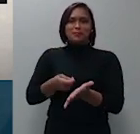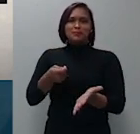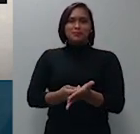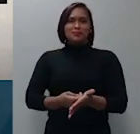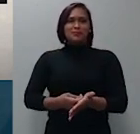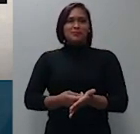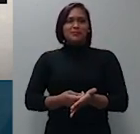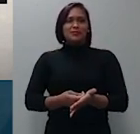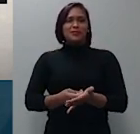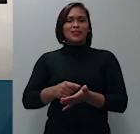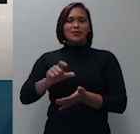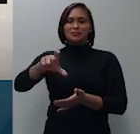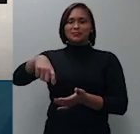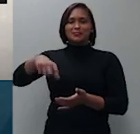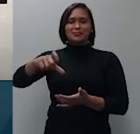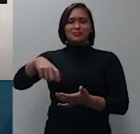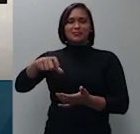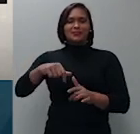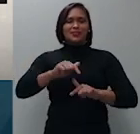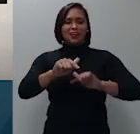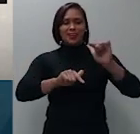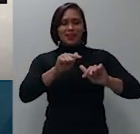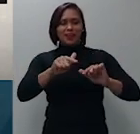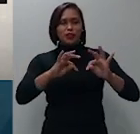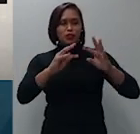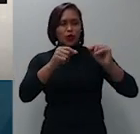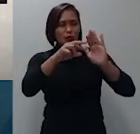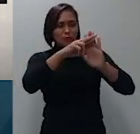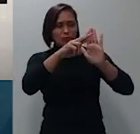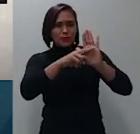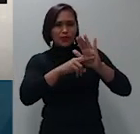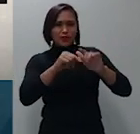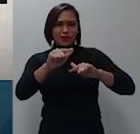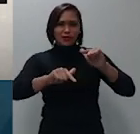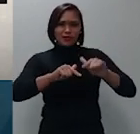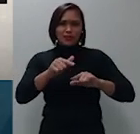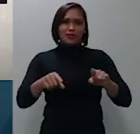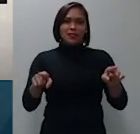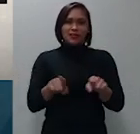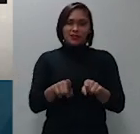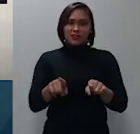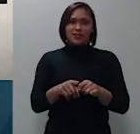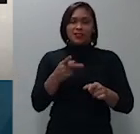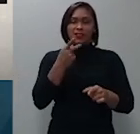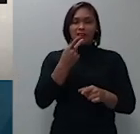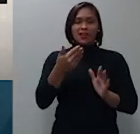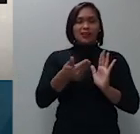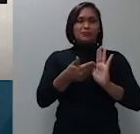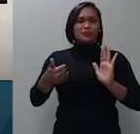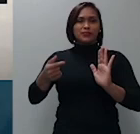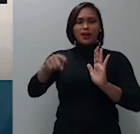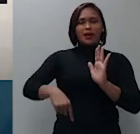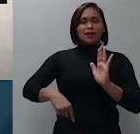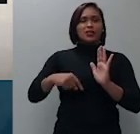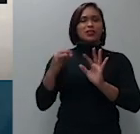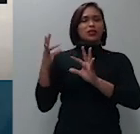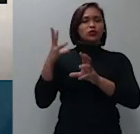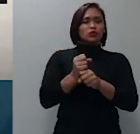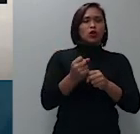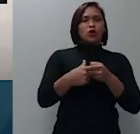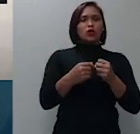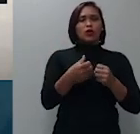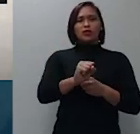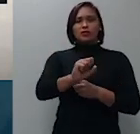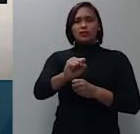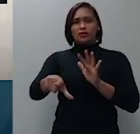trabalhistas em suas razões os insurgentes reiteram a aplicação analógica do 83 da lei 11.101